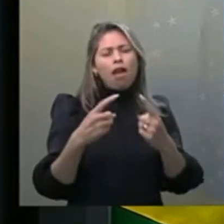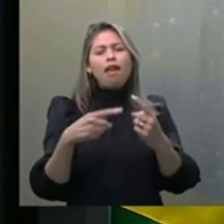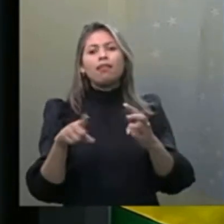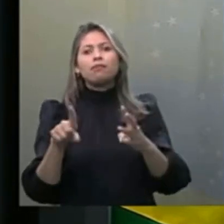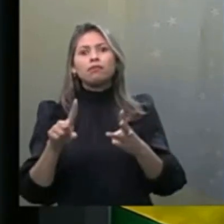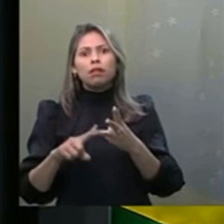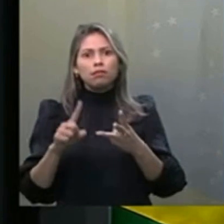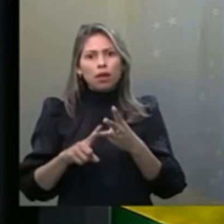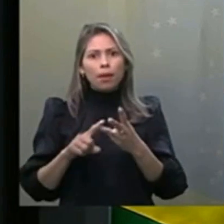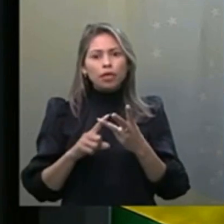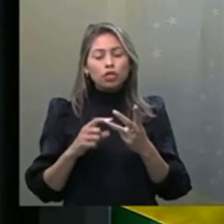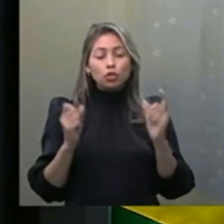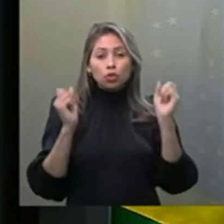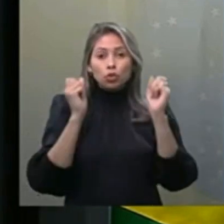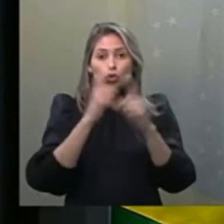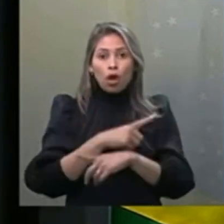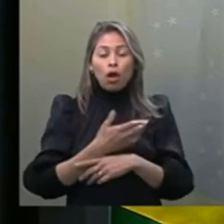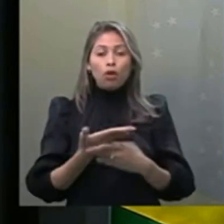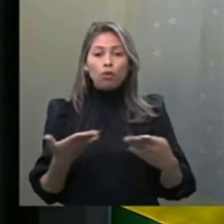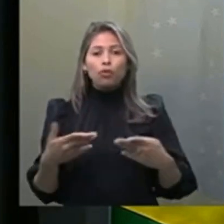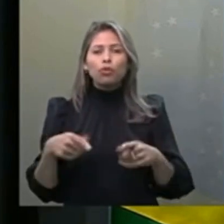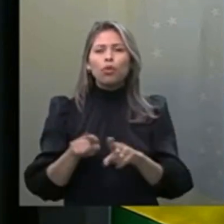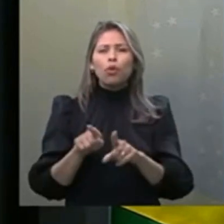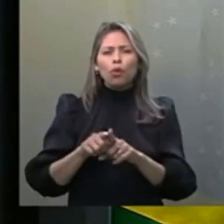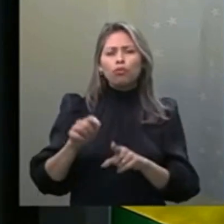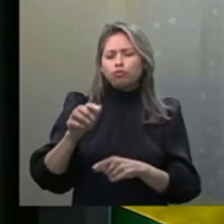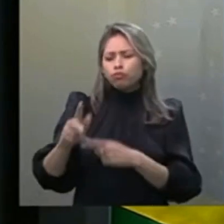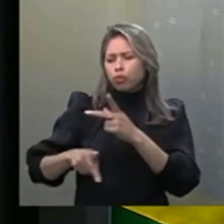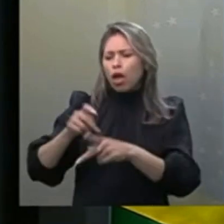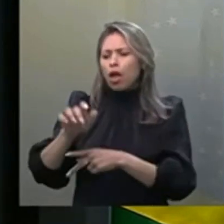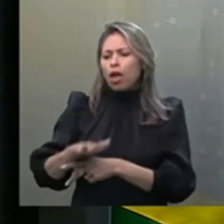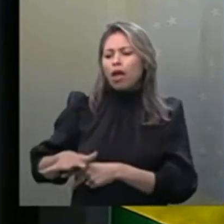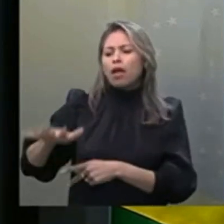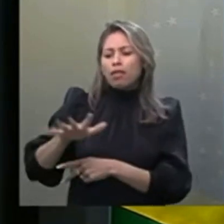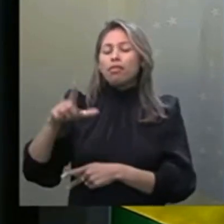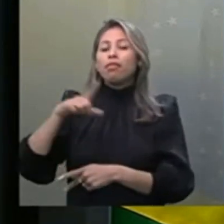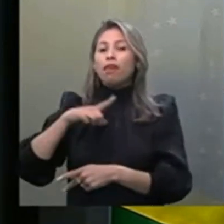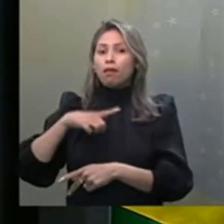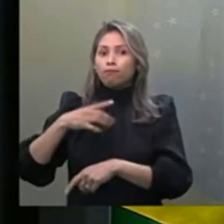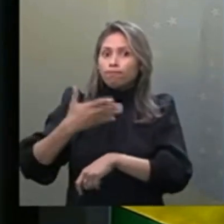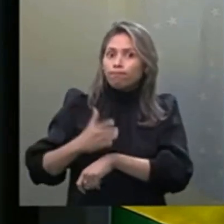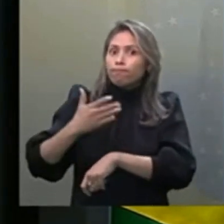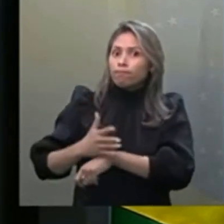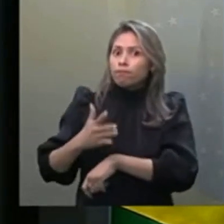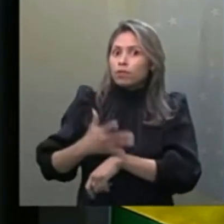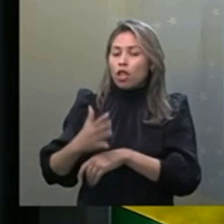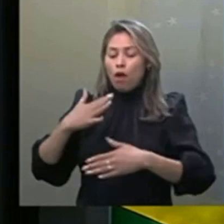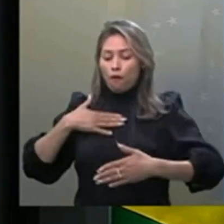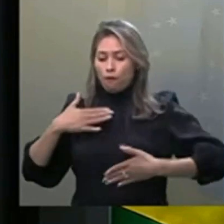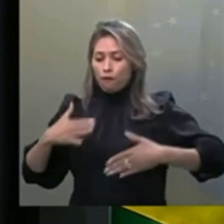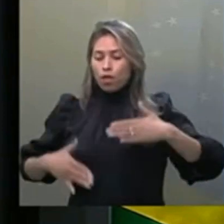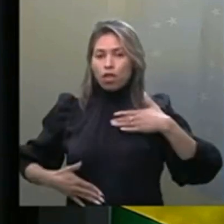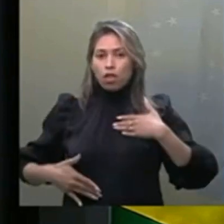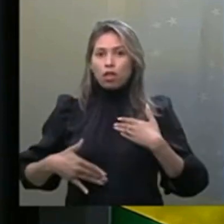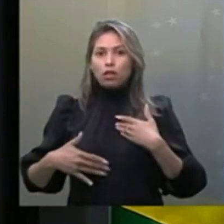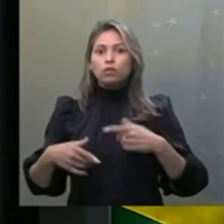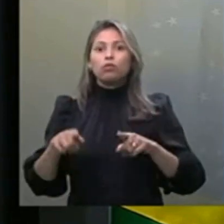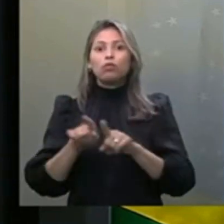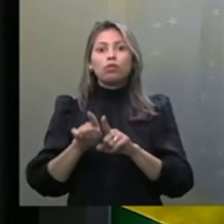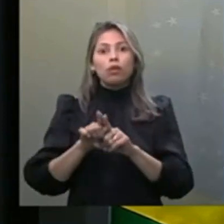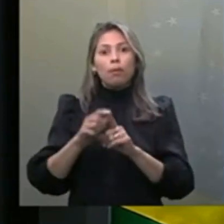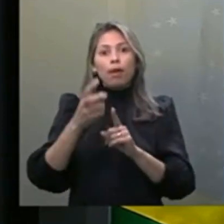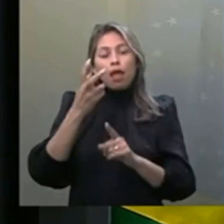Todo o seu contingente recebe treinamento físico e intelectual visando a